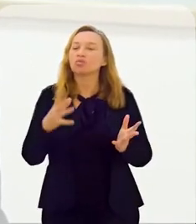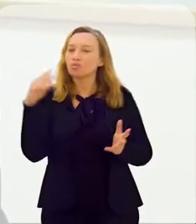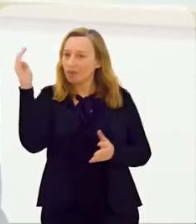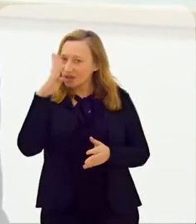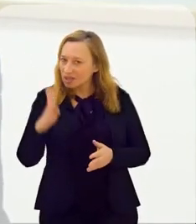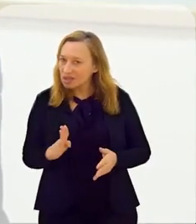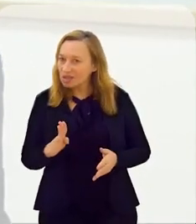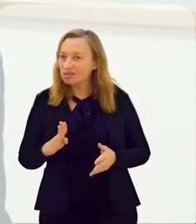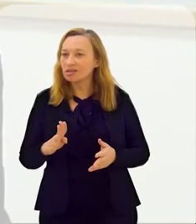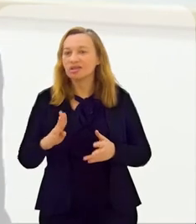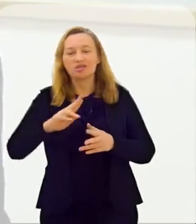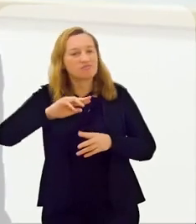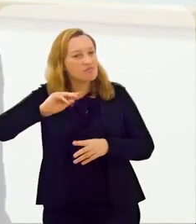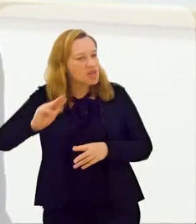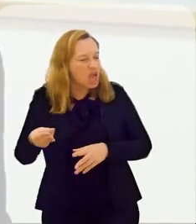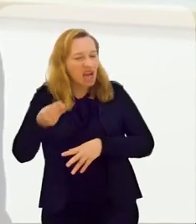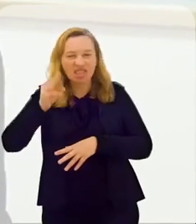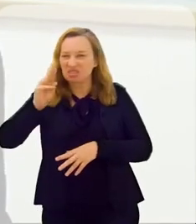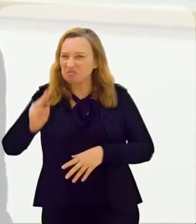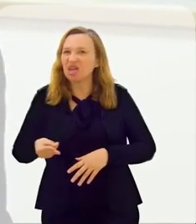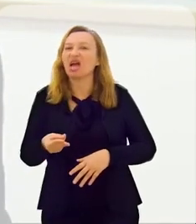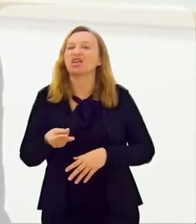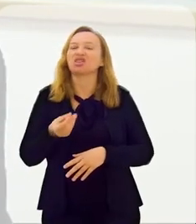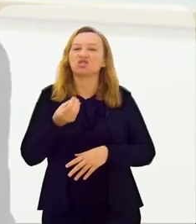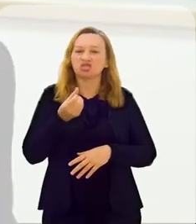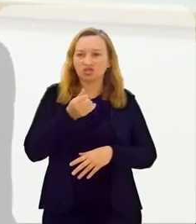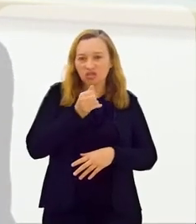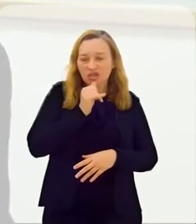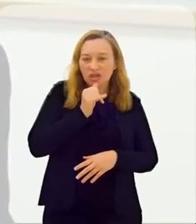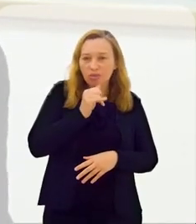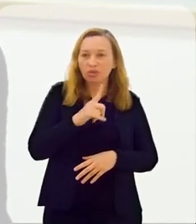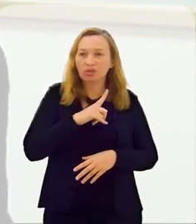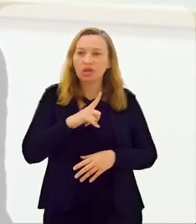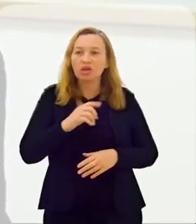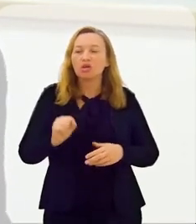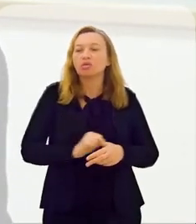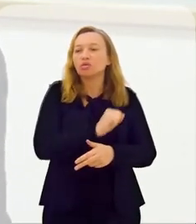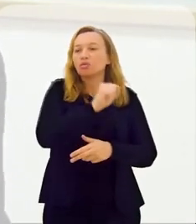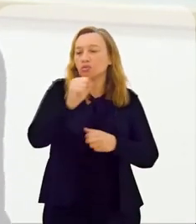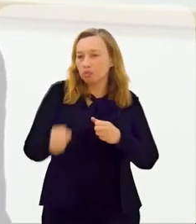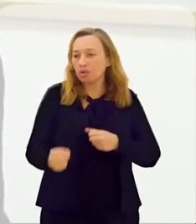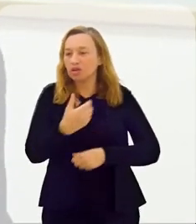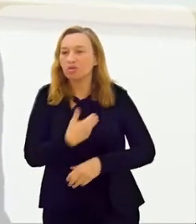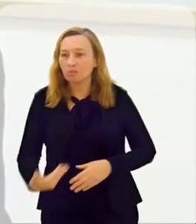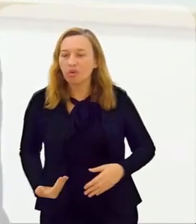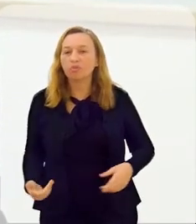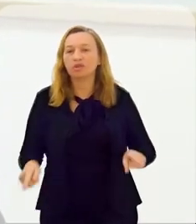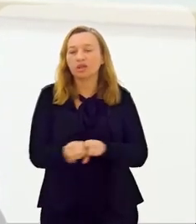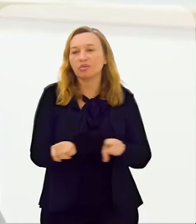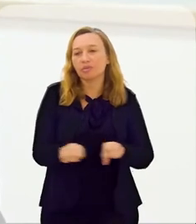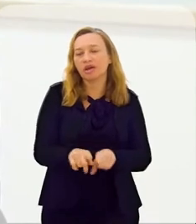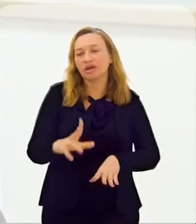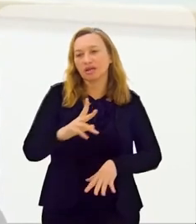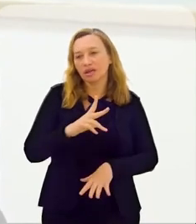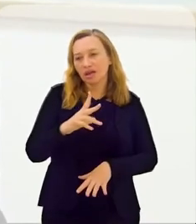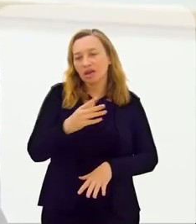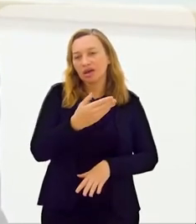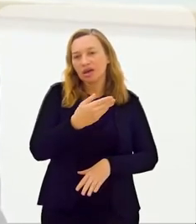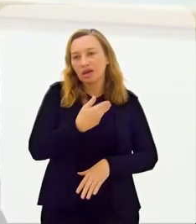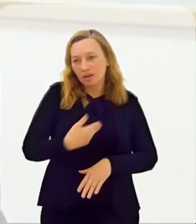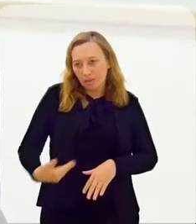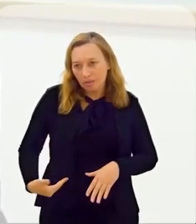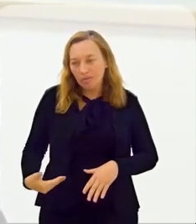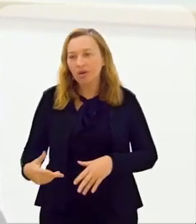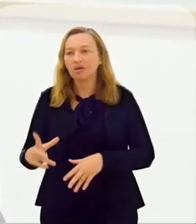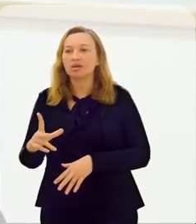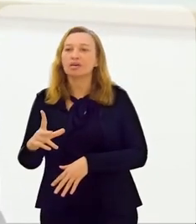prática. E nisso, o Brasil tem milhares, milhares, milhares, tanto no poder público quanto a iniciativa